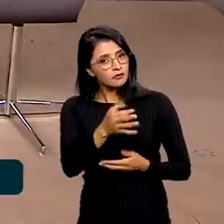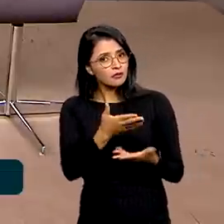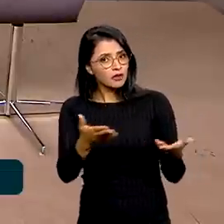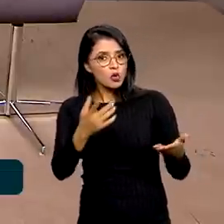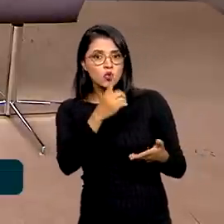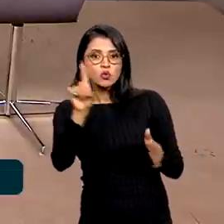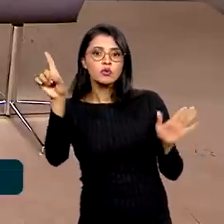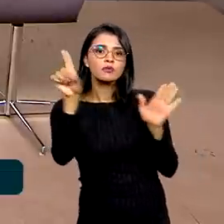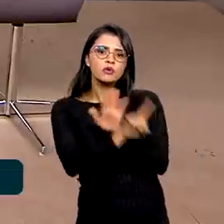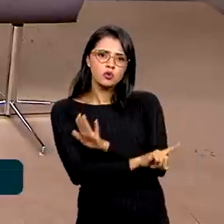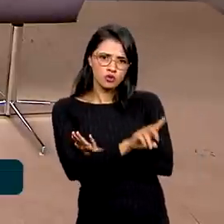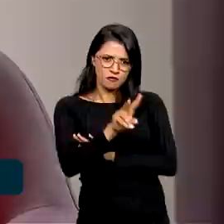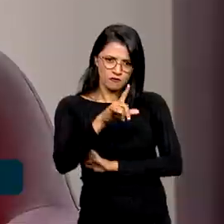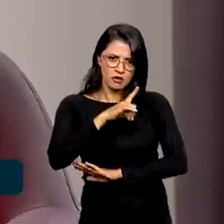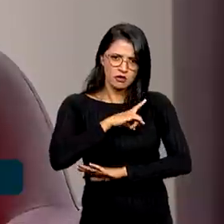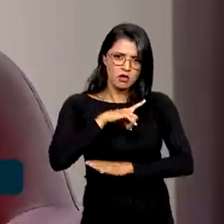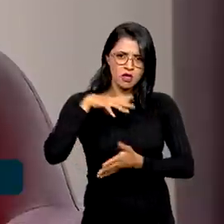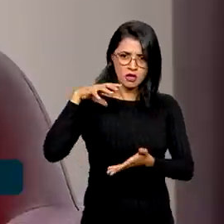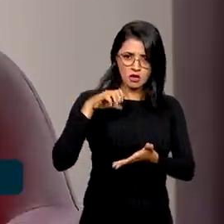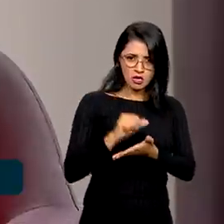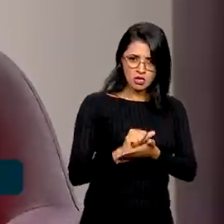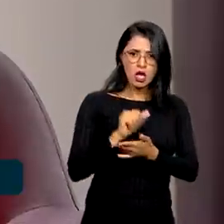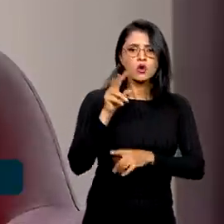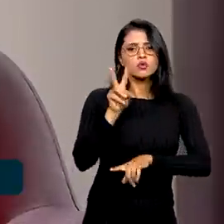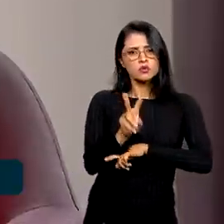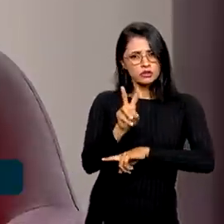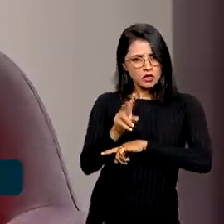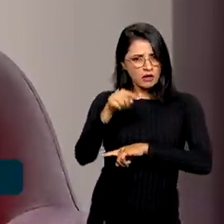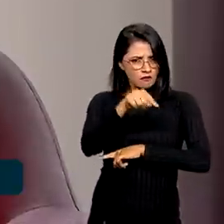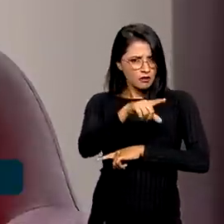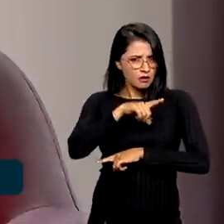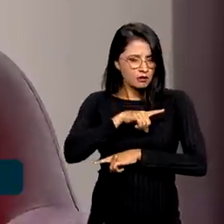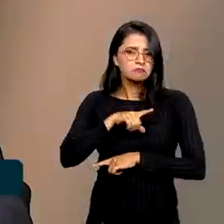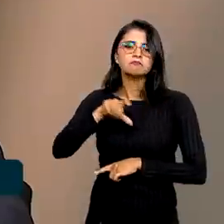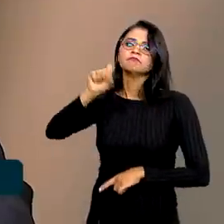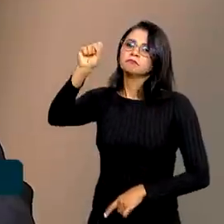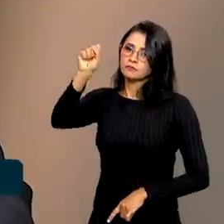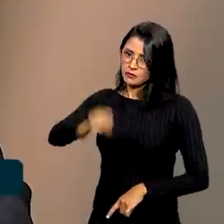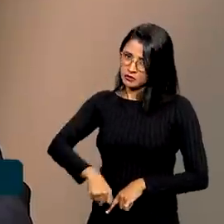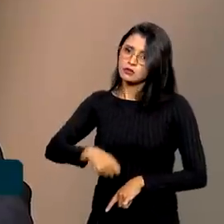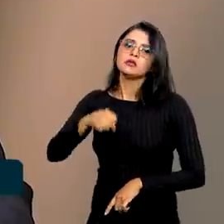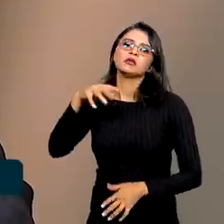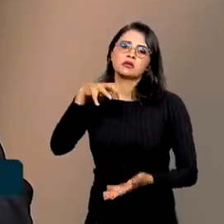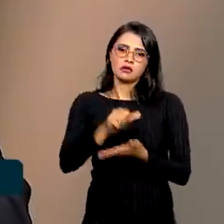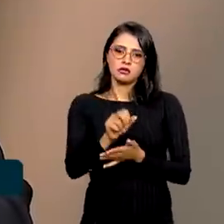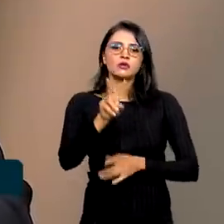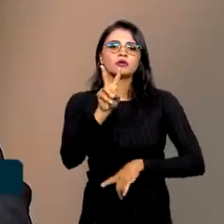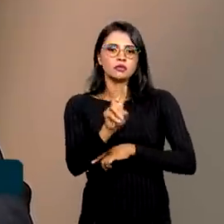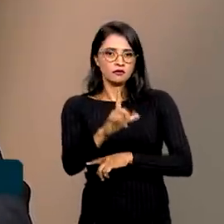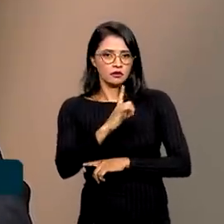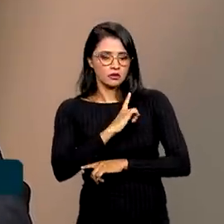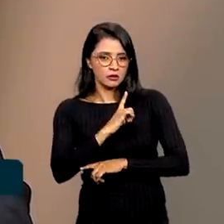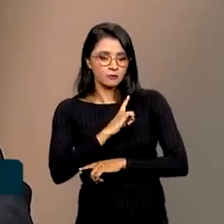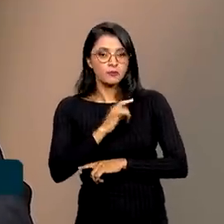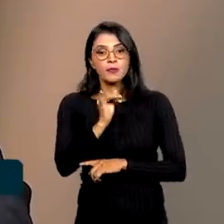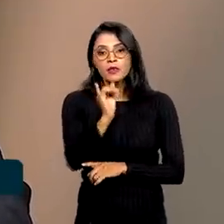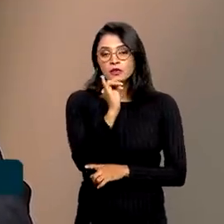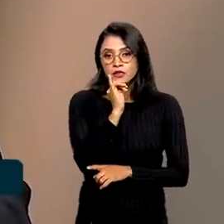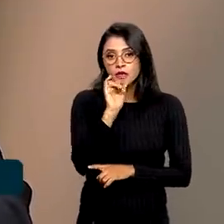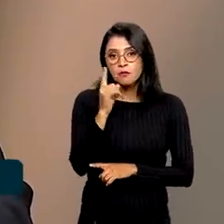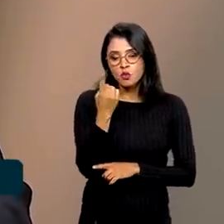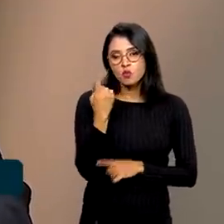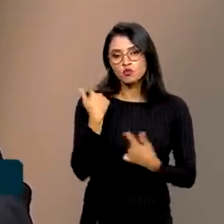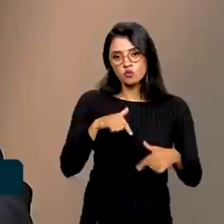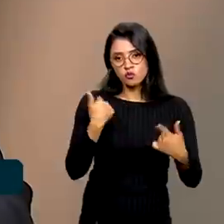E uma última pergunta. Vai existir cadastro reserva nessa seleção? Sim, está previsto o cadastro reserva. Por exemplo, né, uma